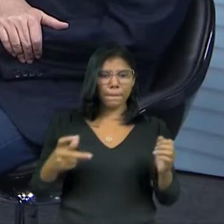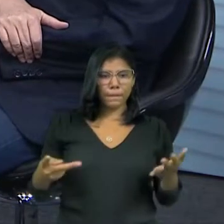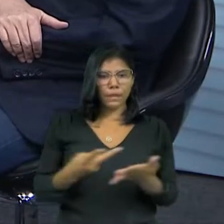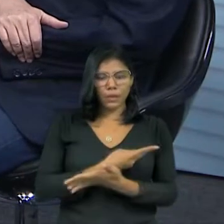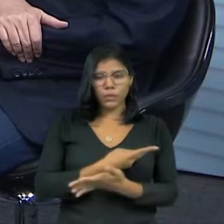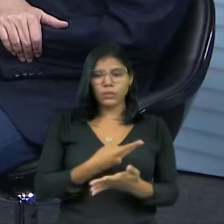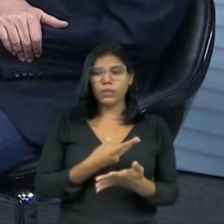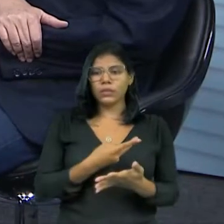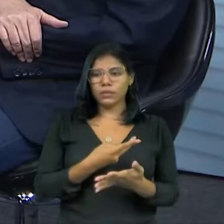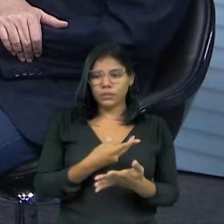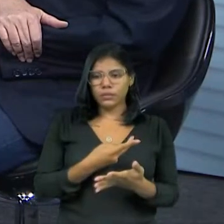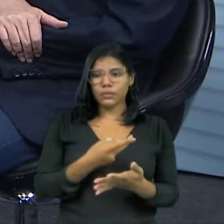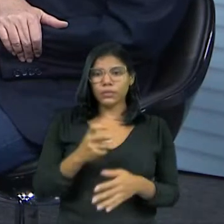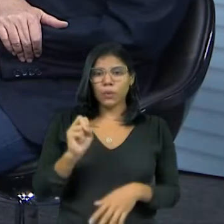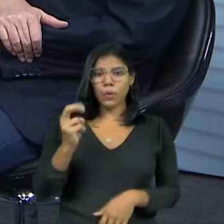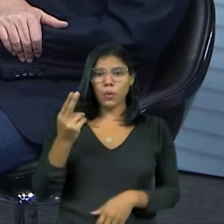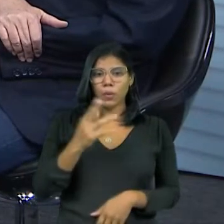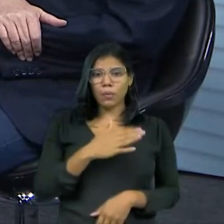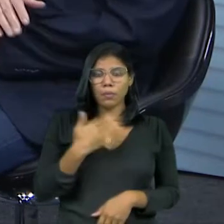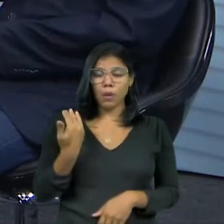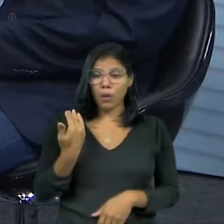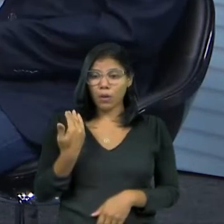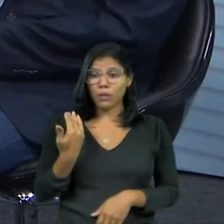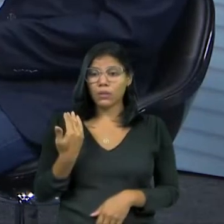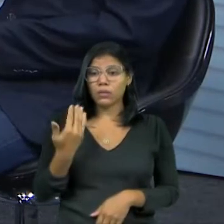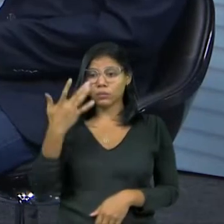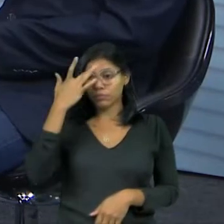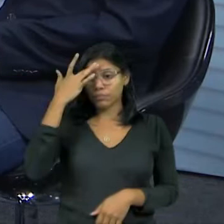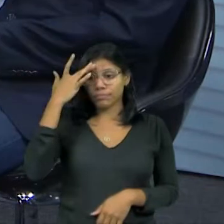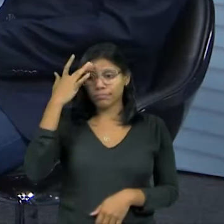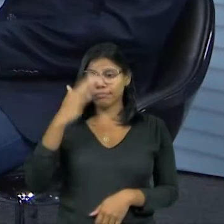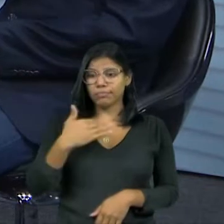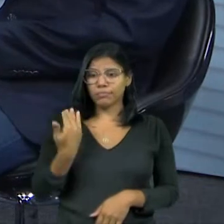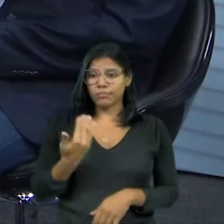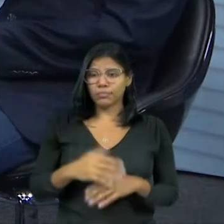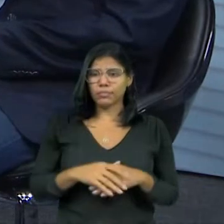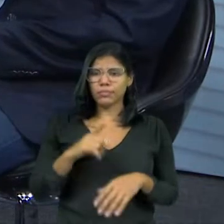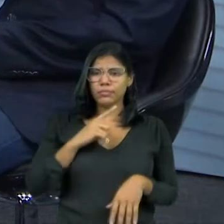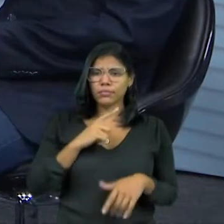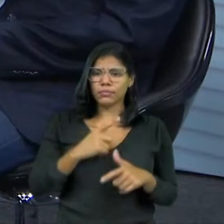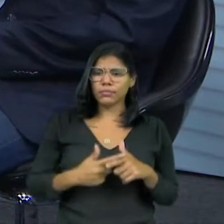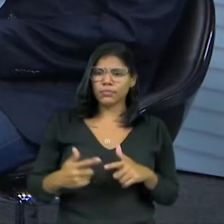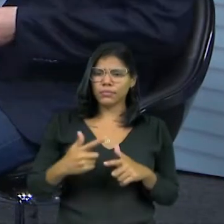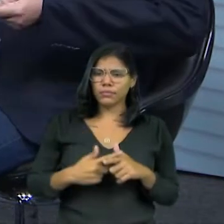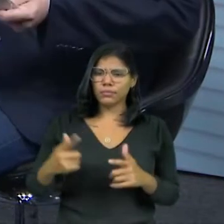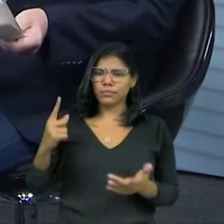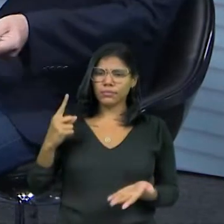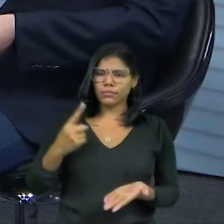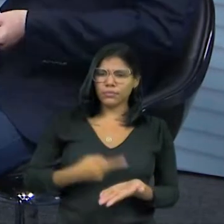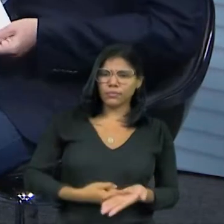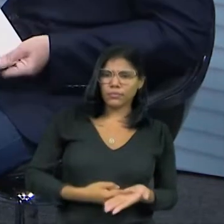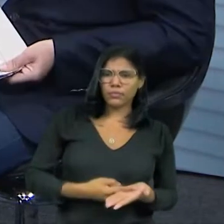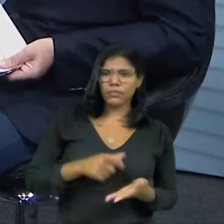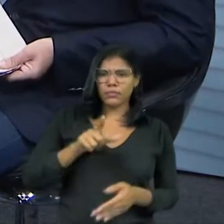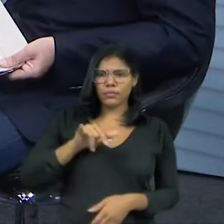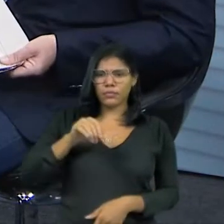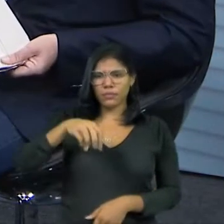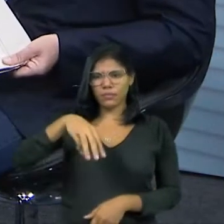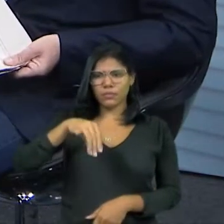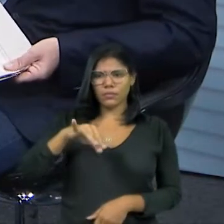desse, um caso de falecimento de um candidato. Tudora, teve muito problema agora de convenção, briga de liminar.